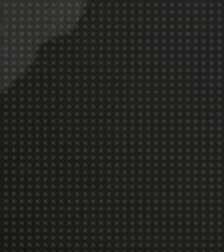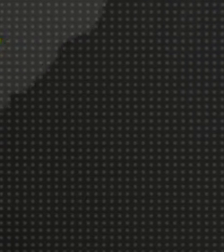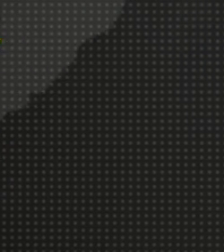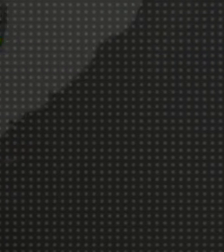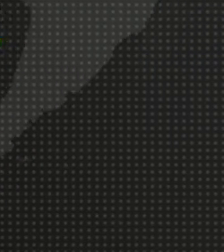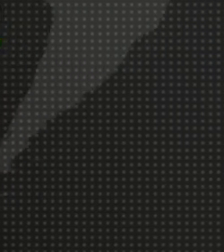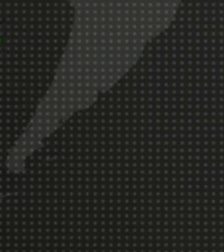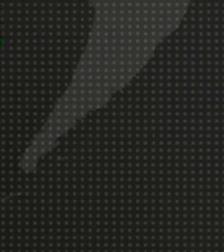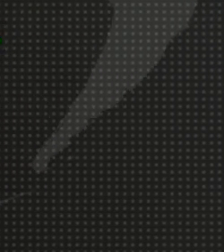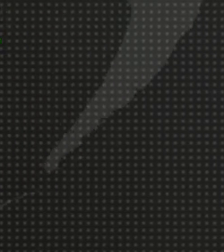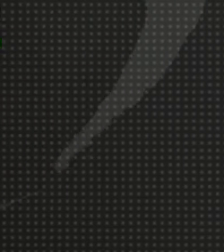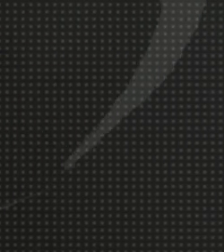Transcrição Quintena Coelho